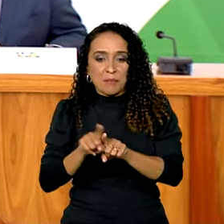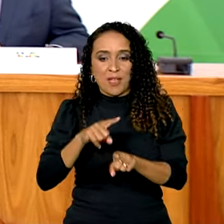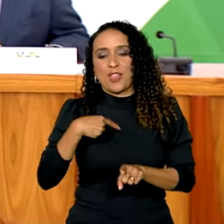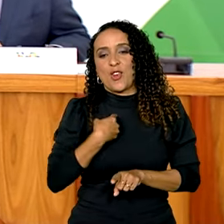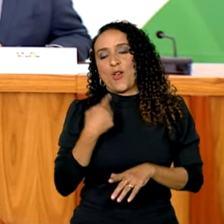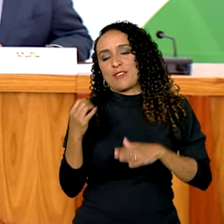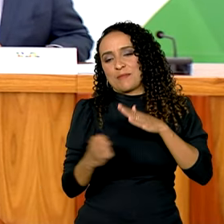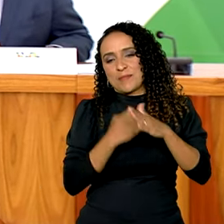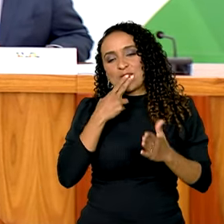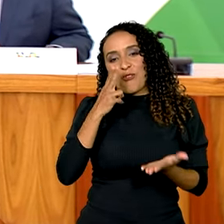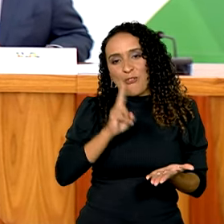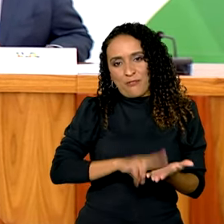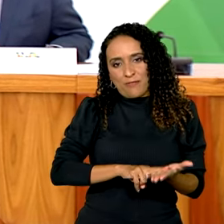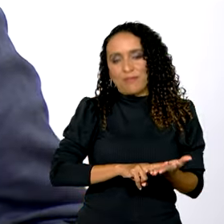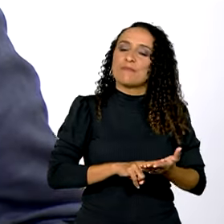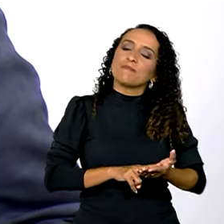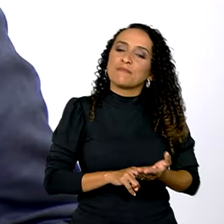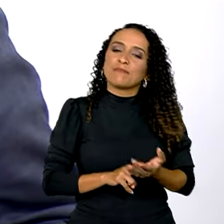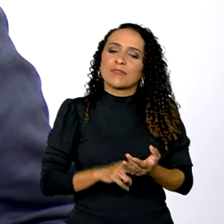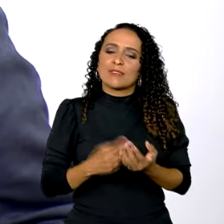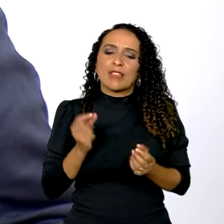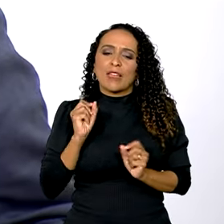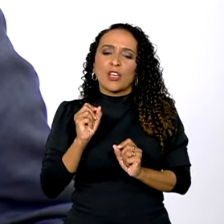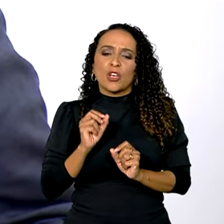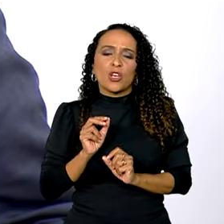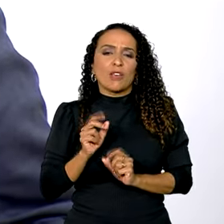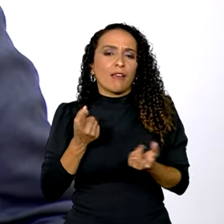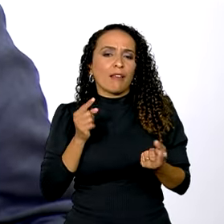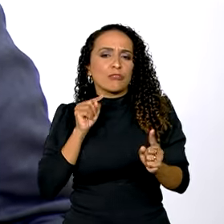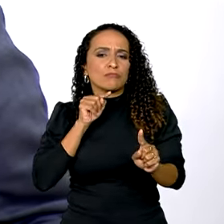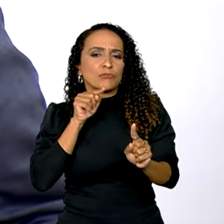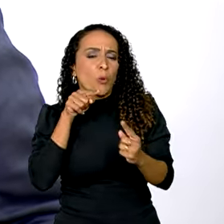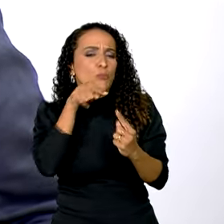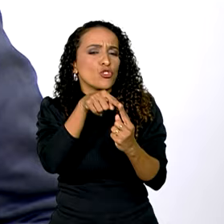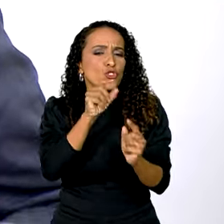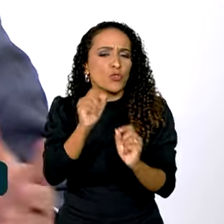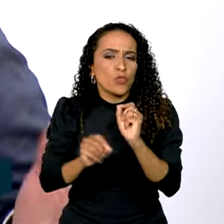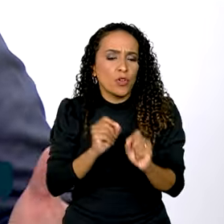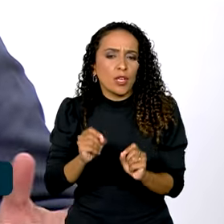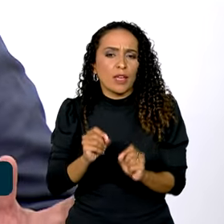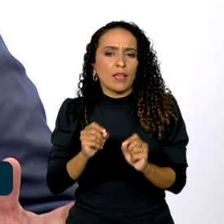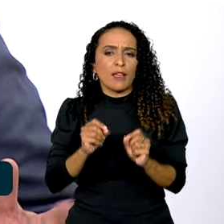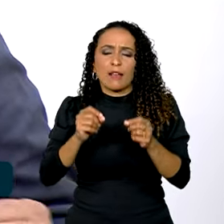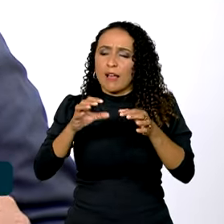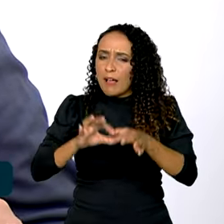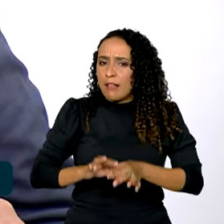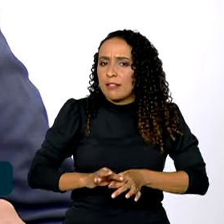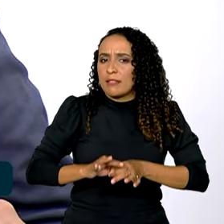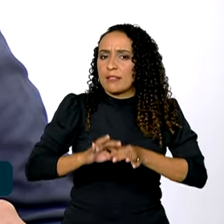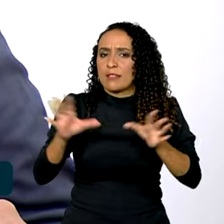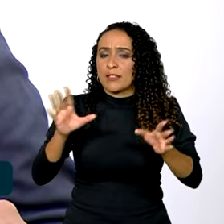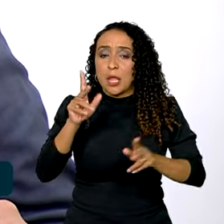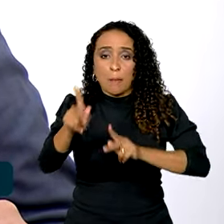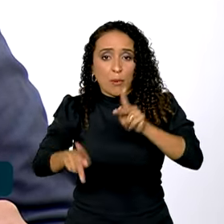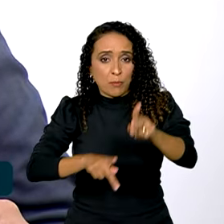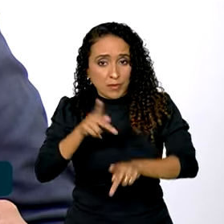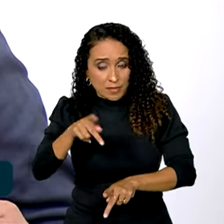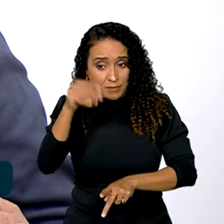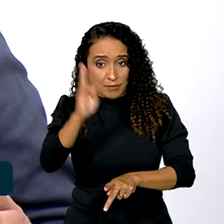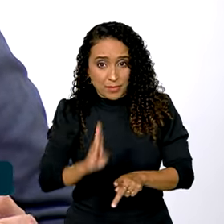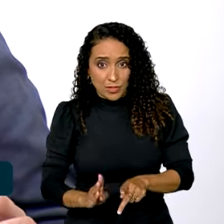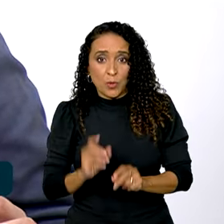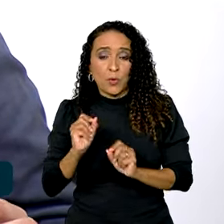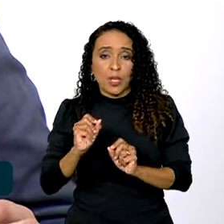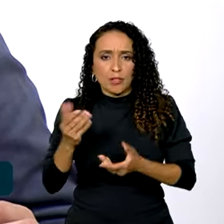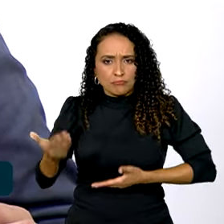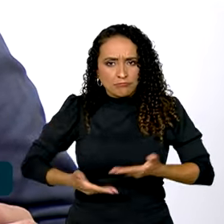nossa empresa, os Correios, que visa, sobretudo, disponibilizar à população brasileira